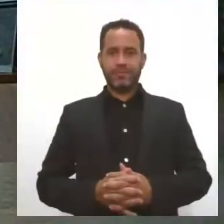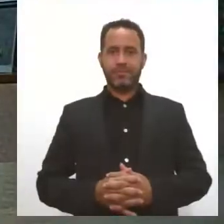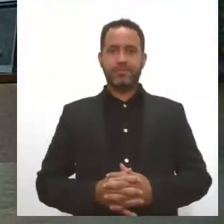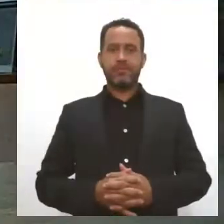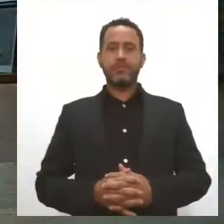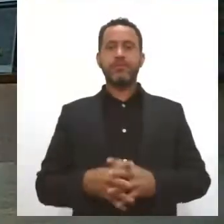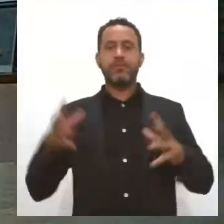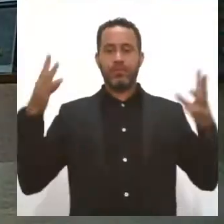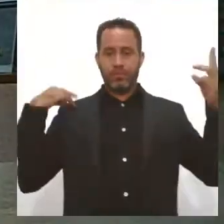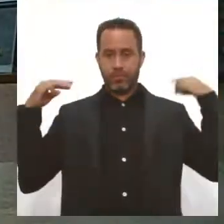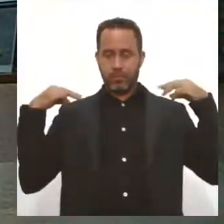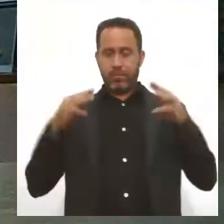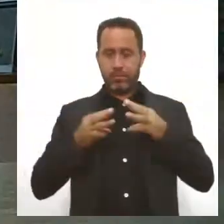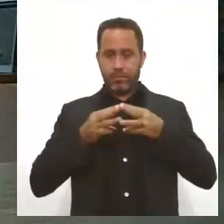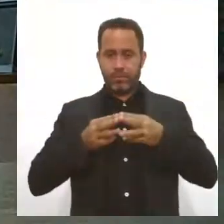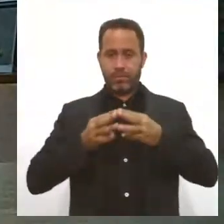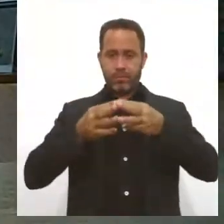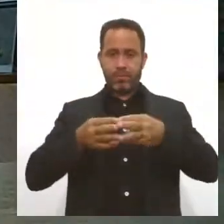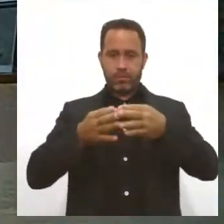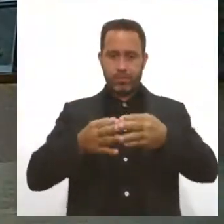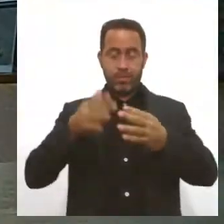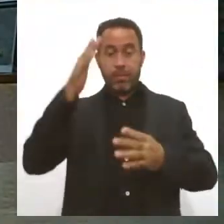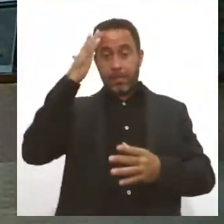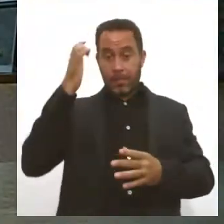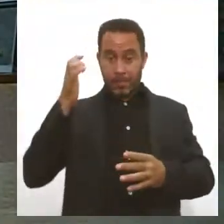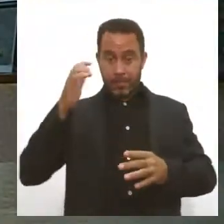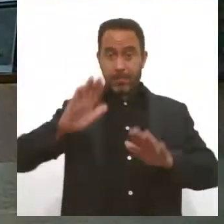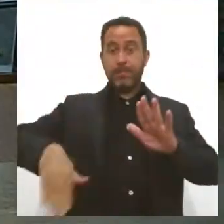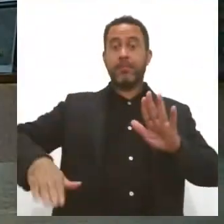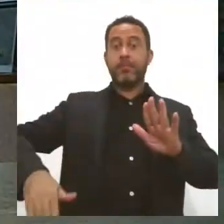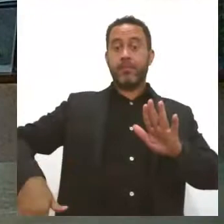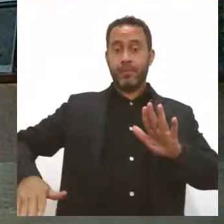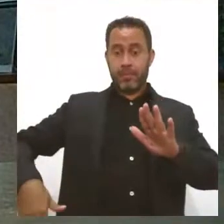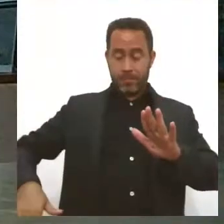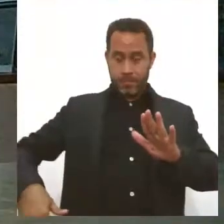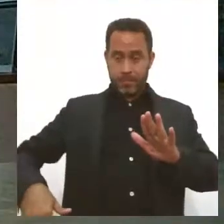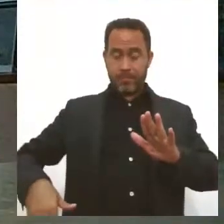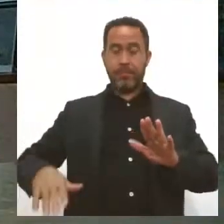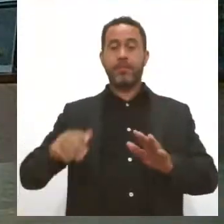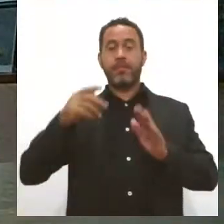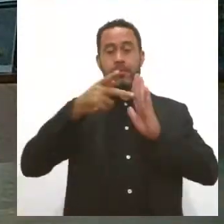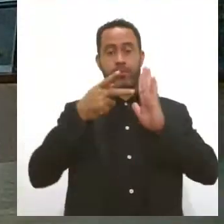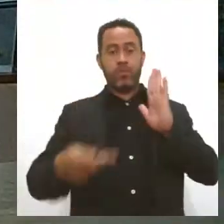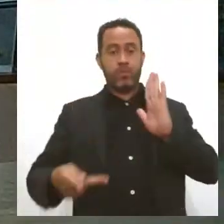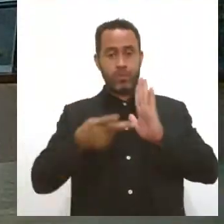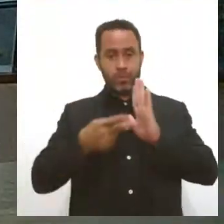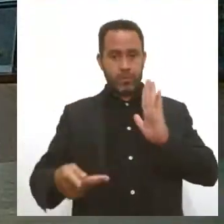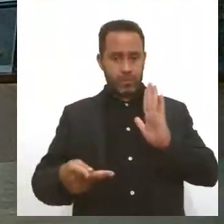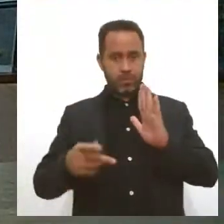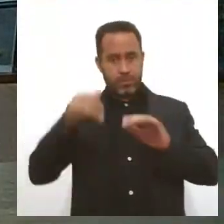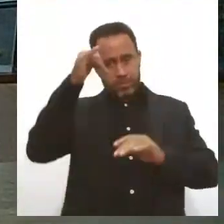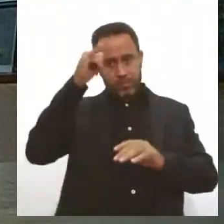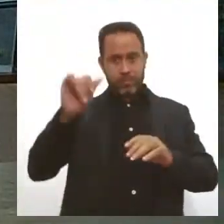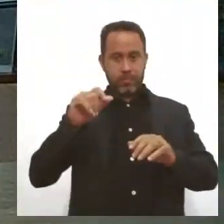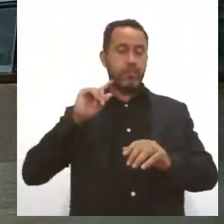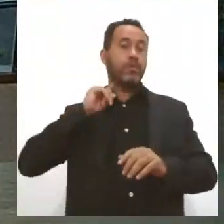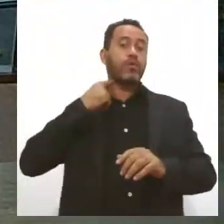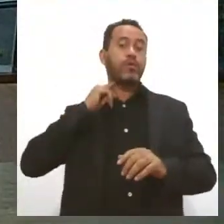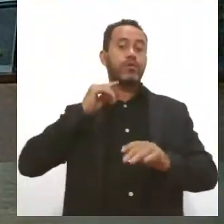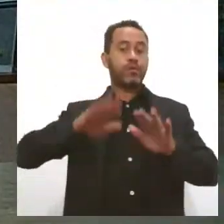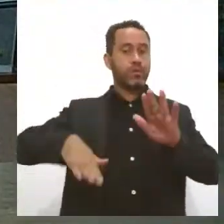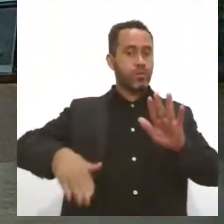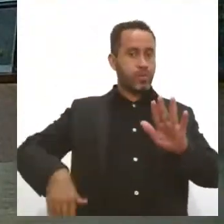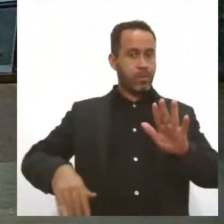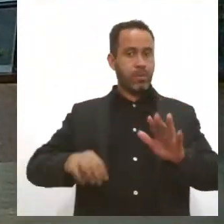A Capitania dos Portos realiza amanhã na Praia Formosa mais uma edição do projeto Combate ao Lixo no Mar. O